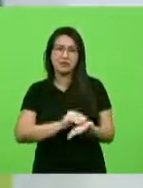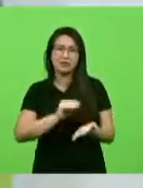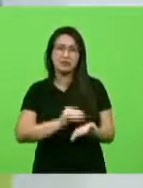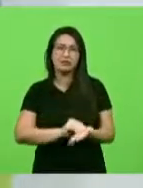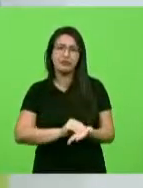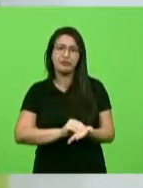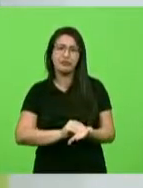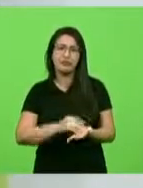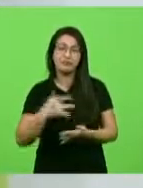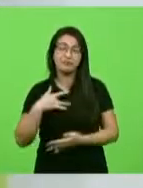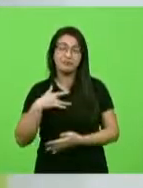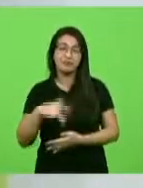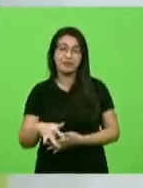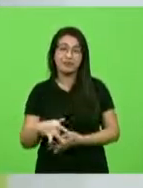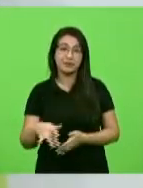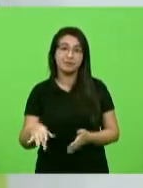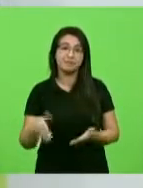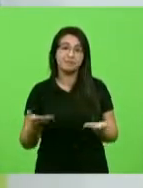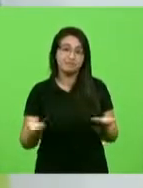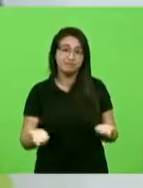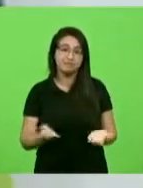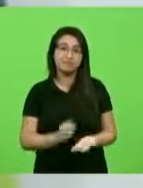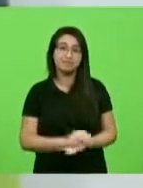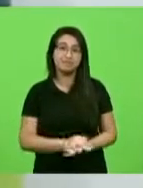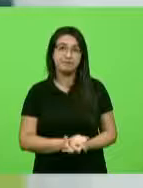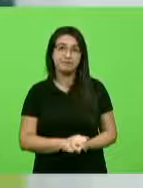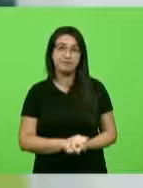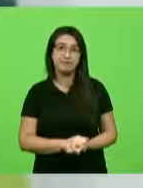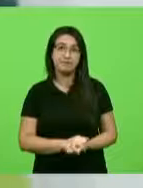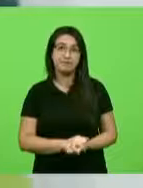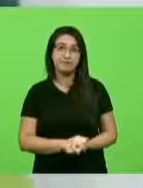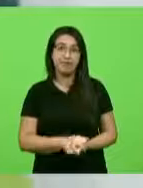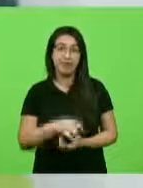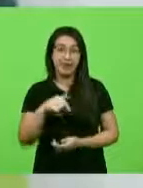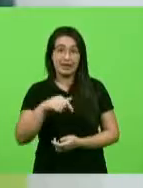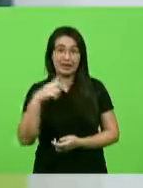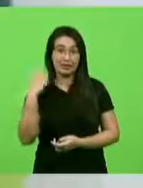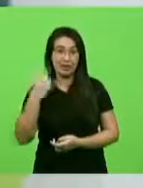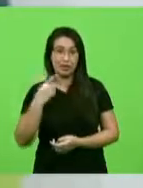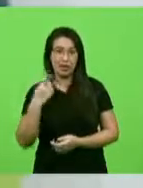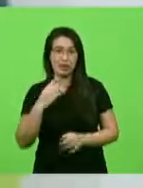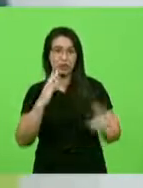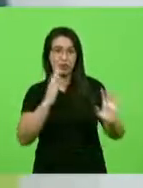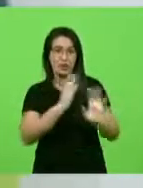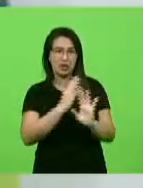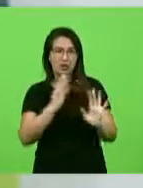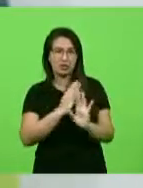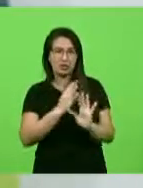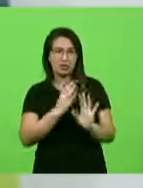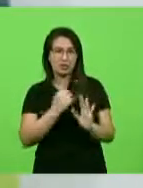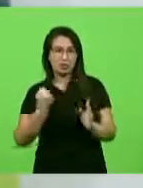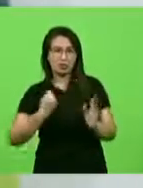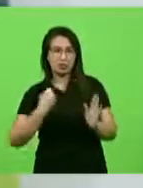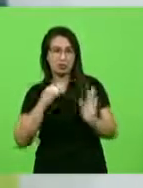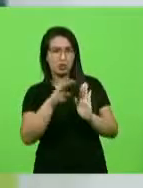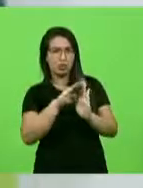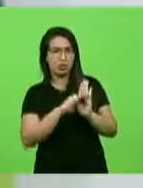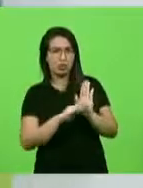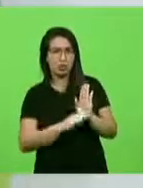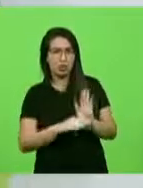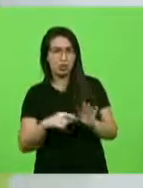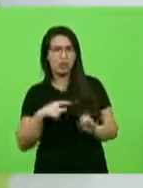deveriam chegar aqui endereçados e simplesmente os deputados analisaram ali as contas falam assim não realmente tem a